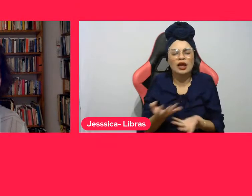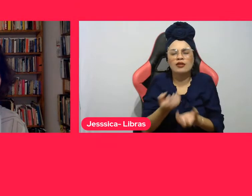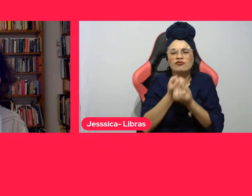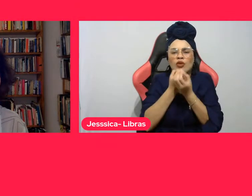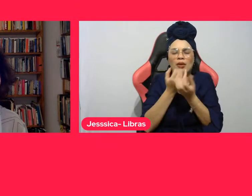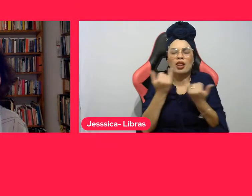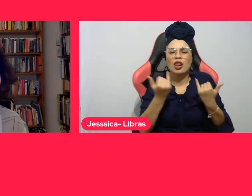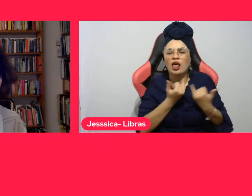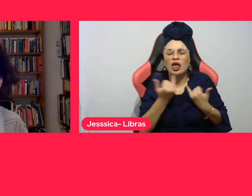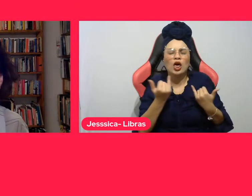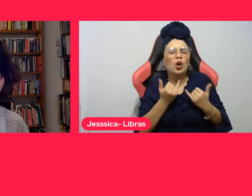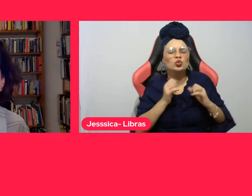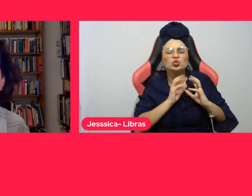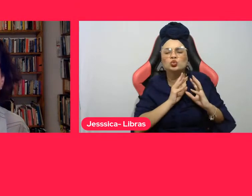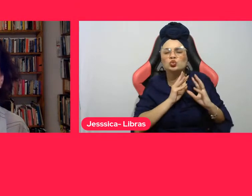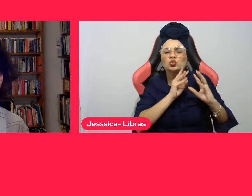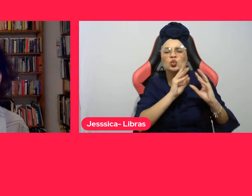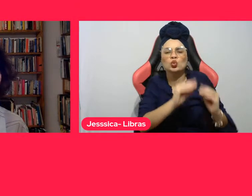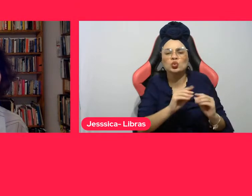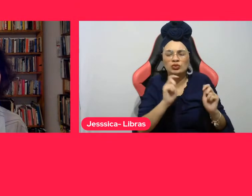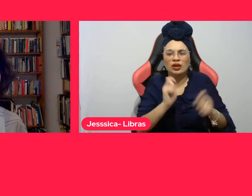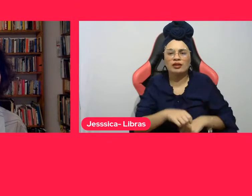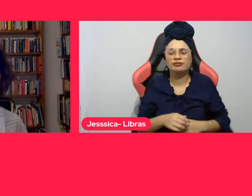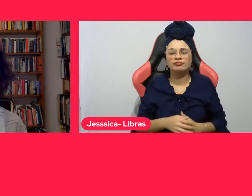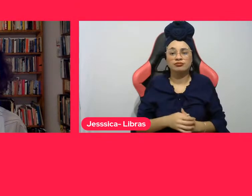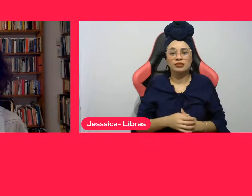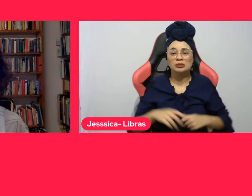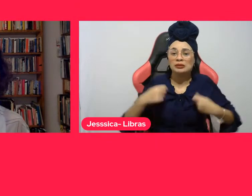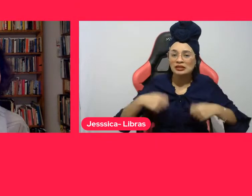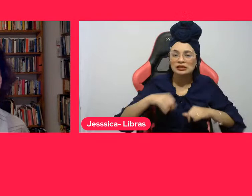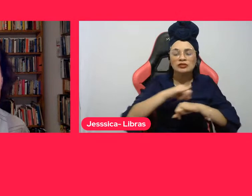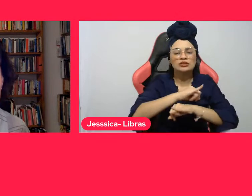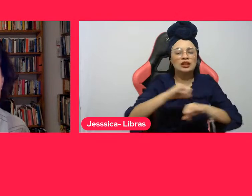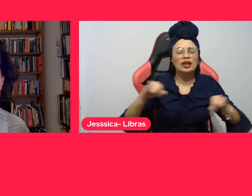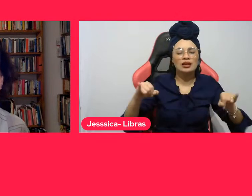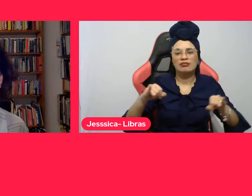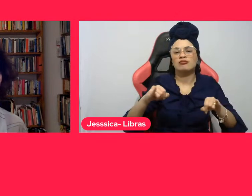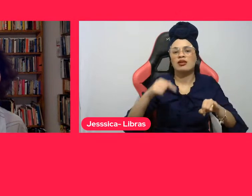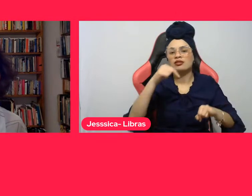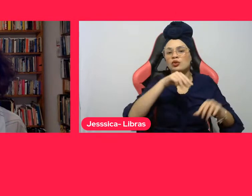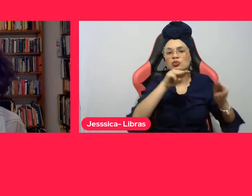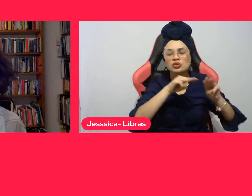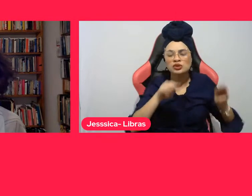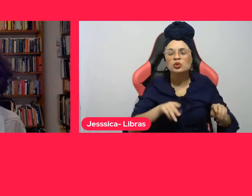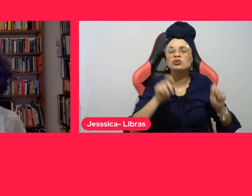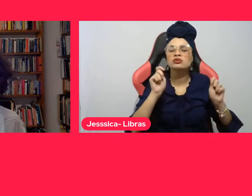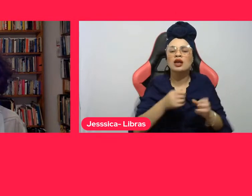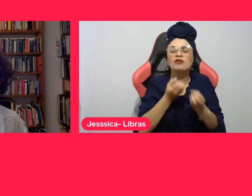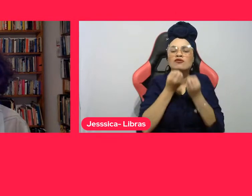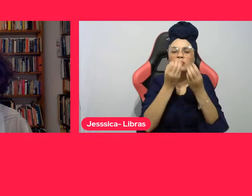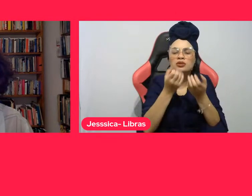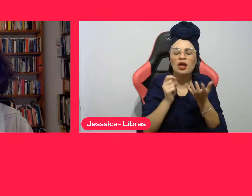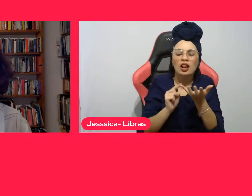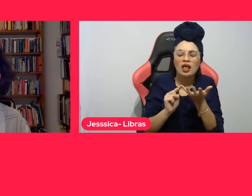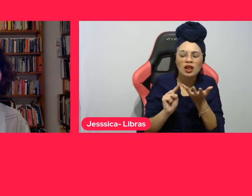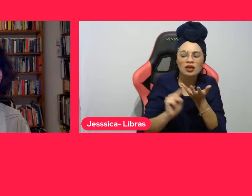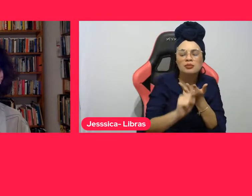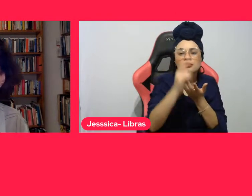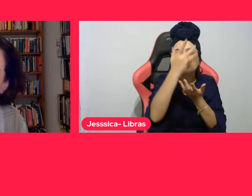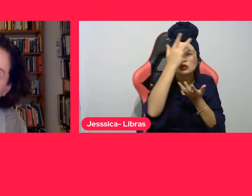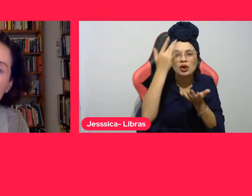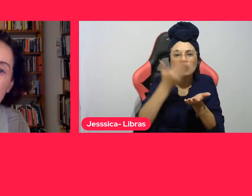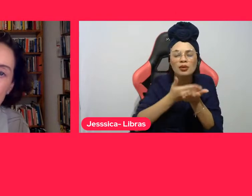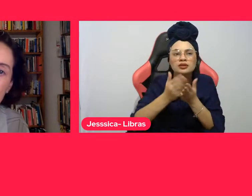museus podem ser espaços para refletir sobre essas intolerâncias, sobre essas nossas fraturas. Quer dizer, são